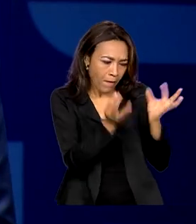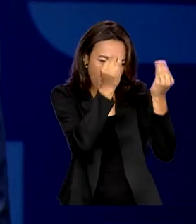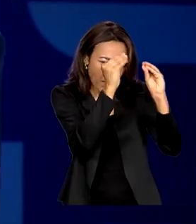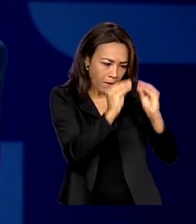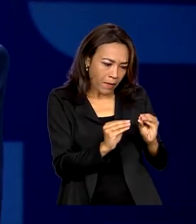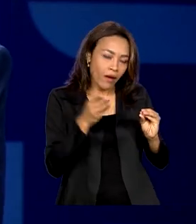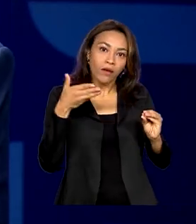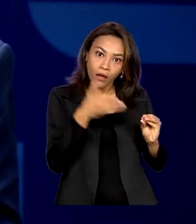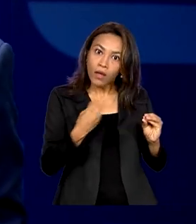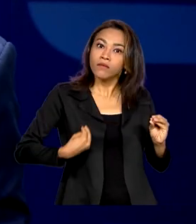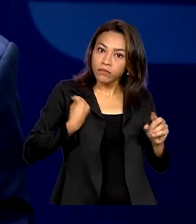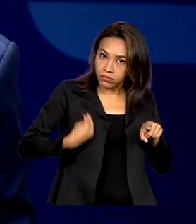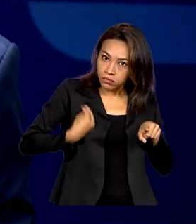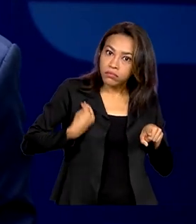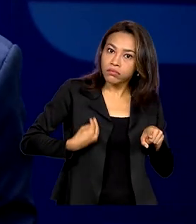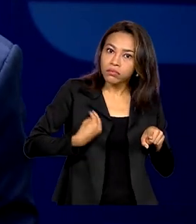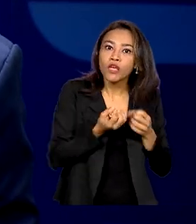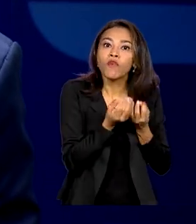planejamento só existe se tiver informações. Obrigado. Obrigado.